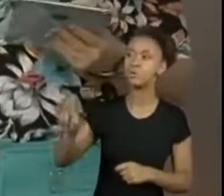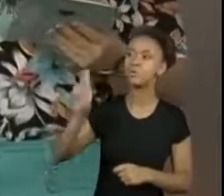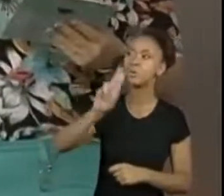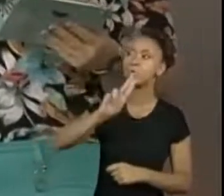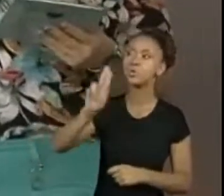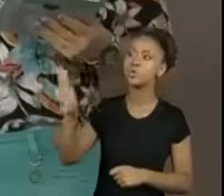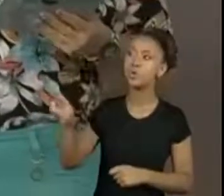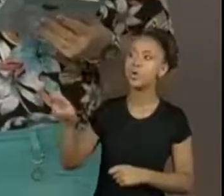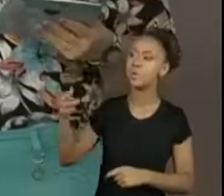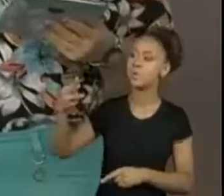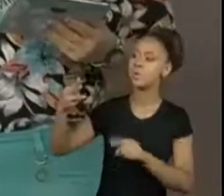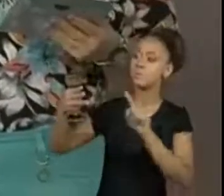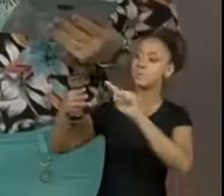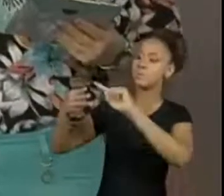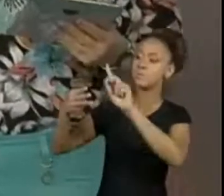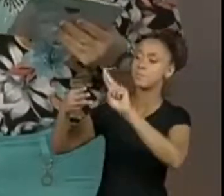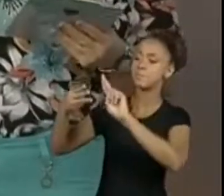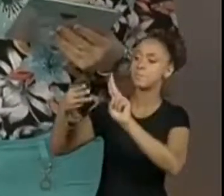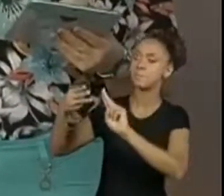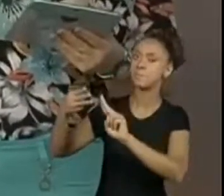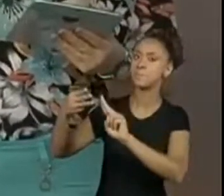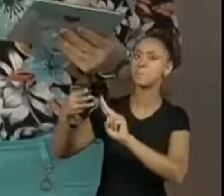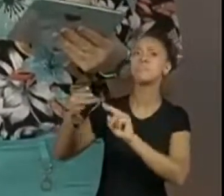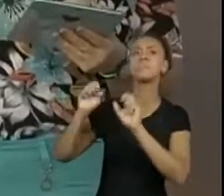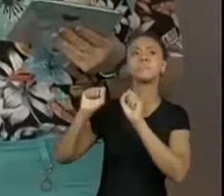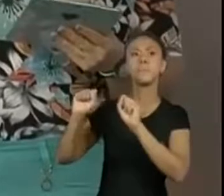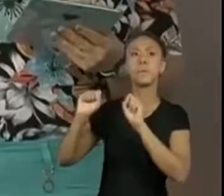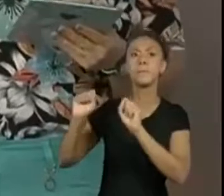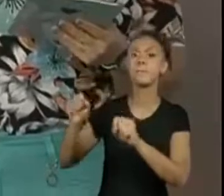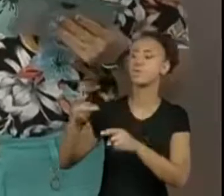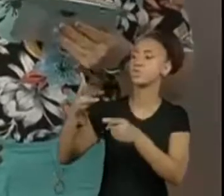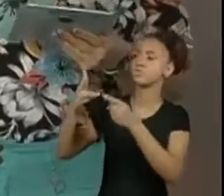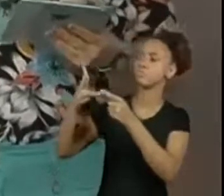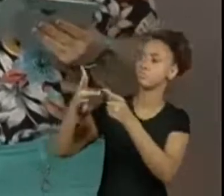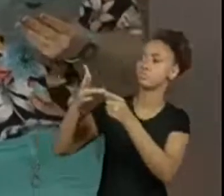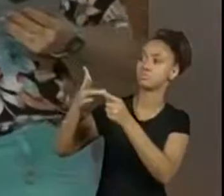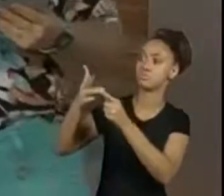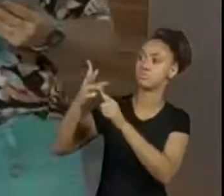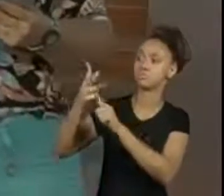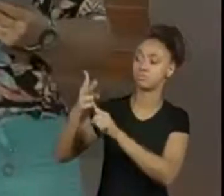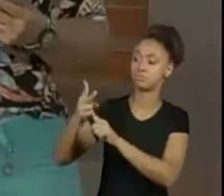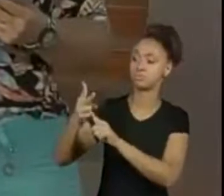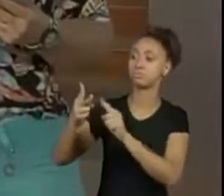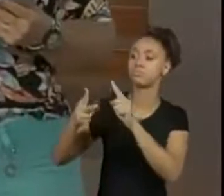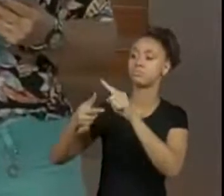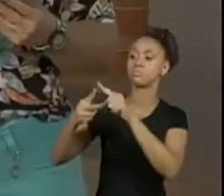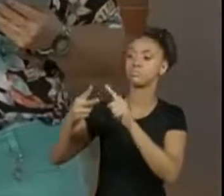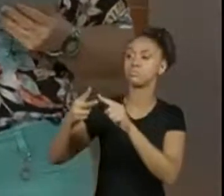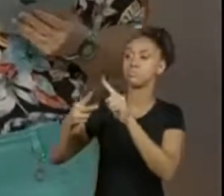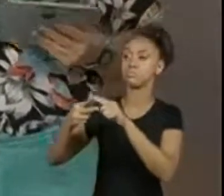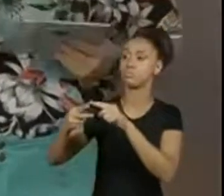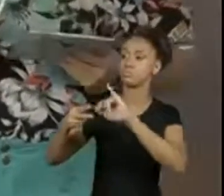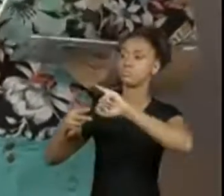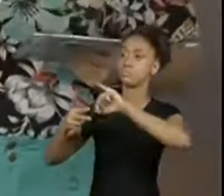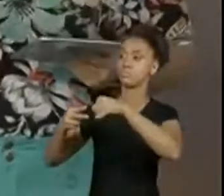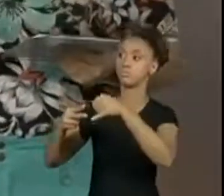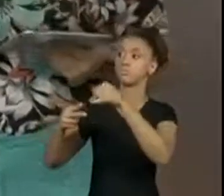nomes. Na verdade, a gente pode ficar agora com os dois, né? Com começa com o J e a letra